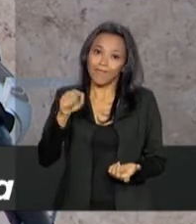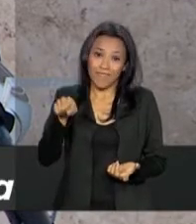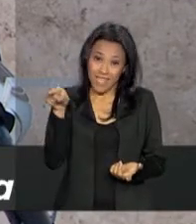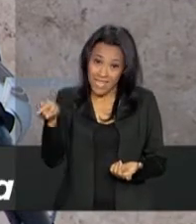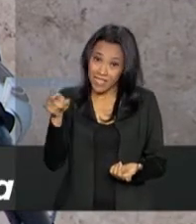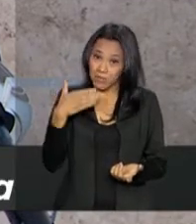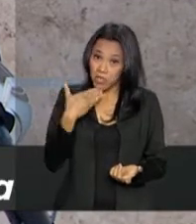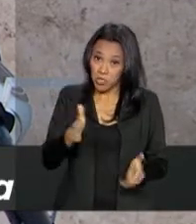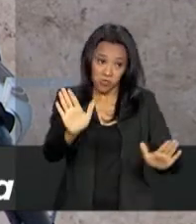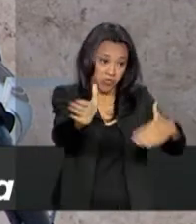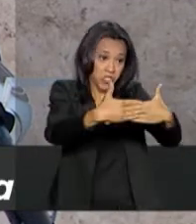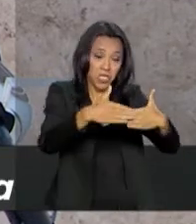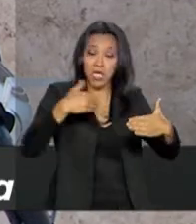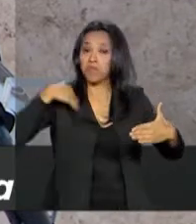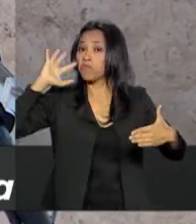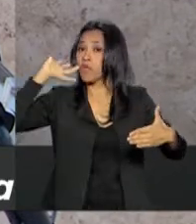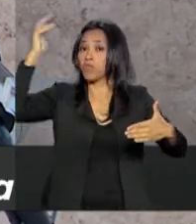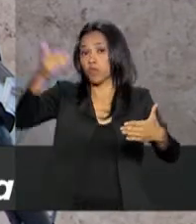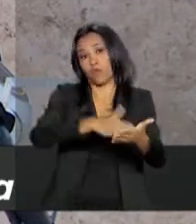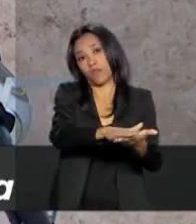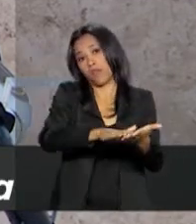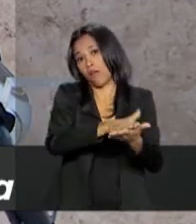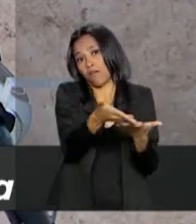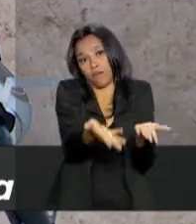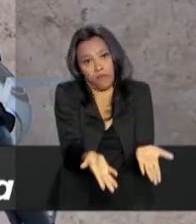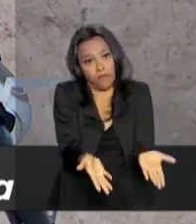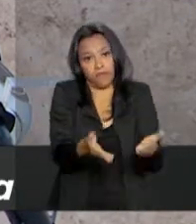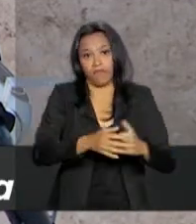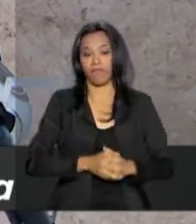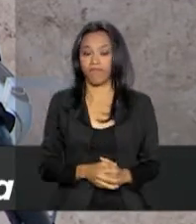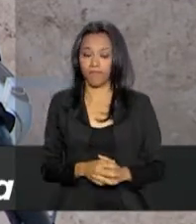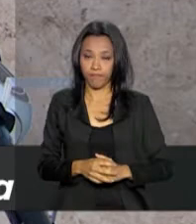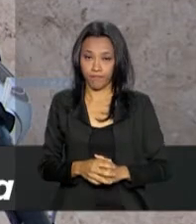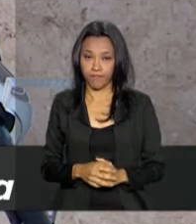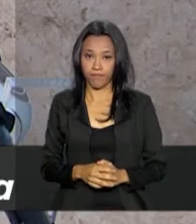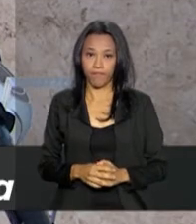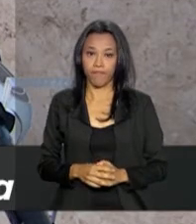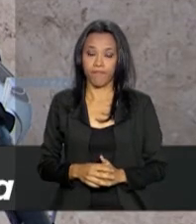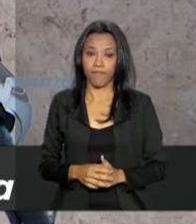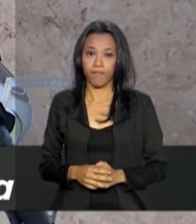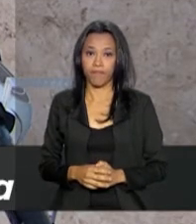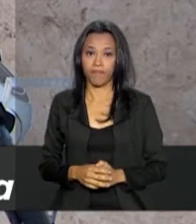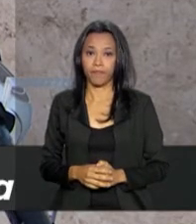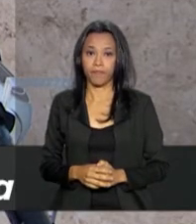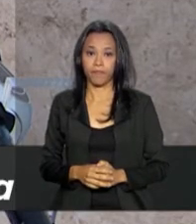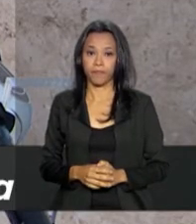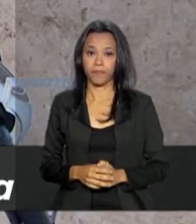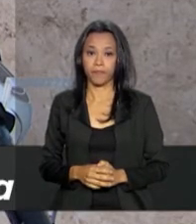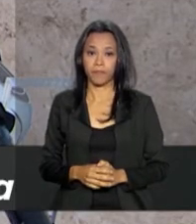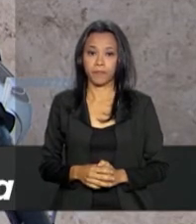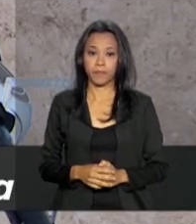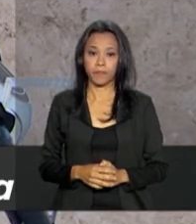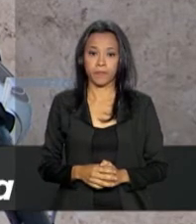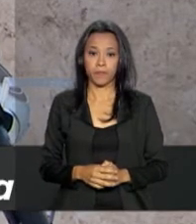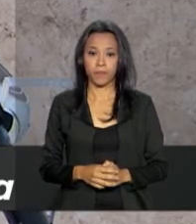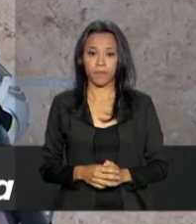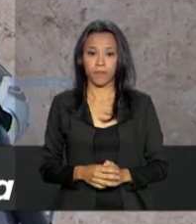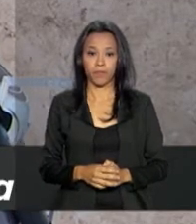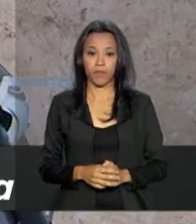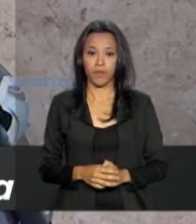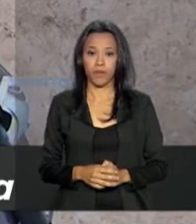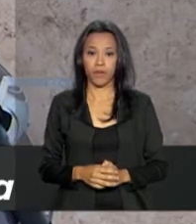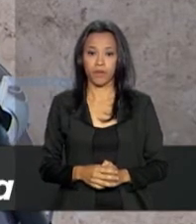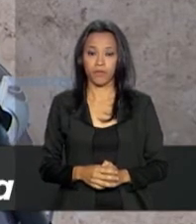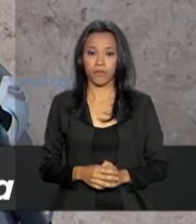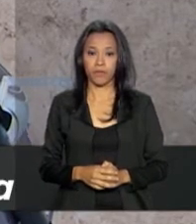nada a questão humanitária. Como é que o senhor avalia, ministro, a possibilidade de novos atos que ocorreram no fim de semana,